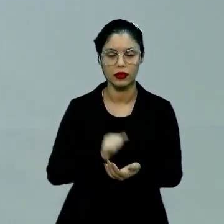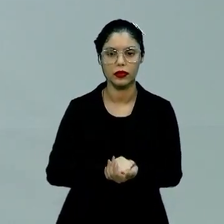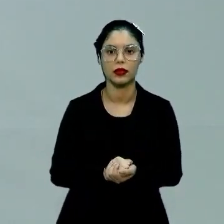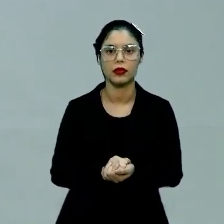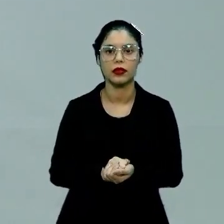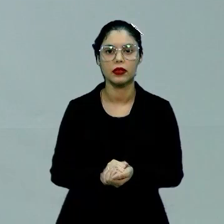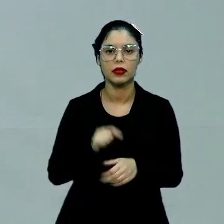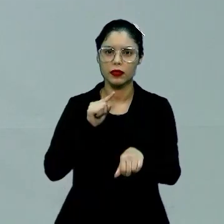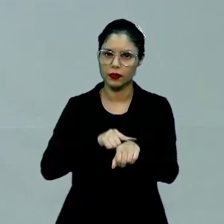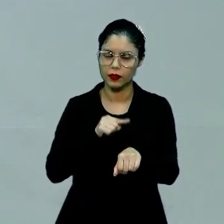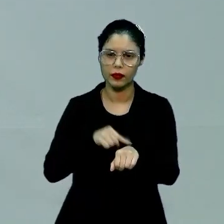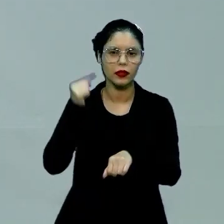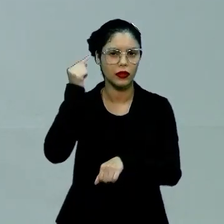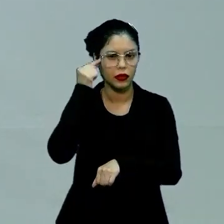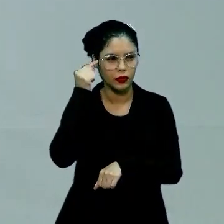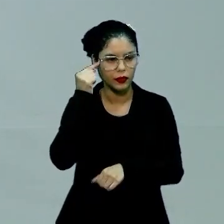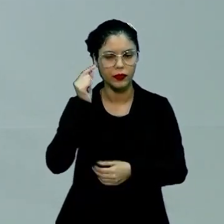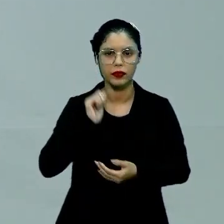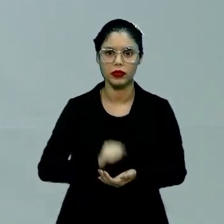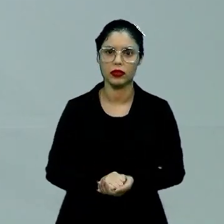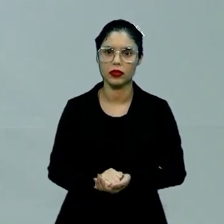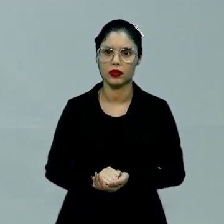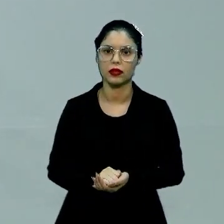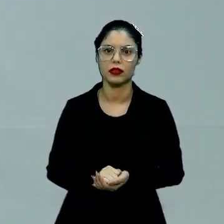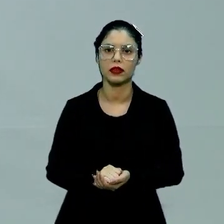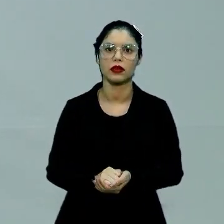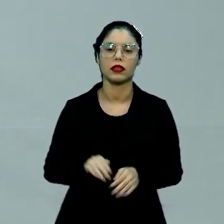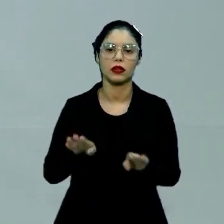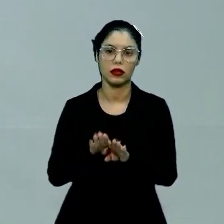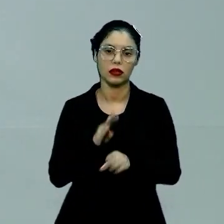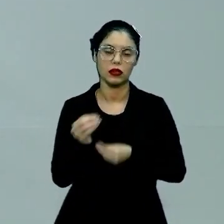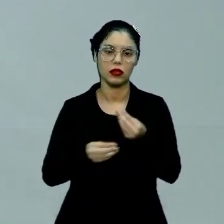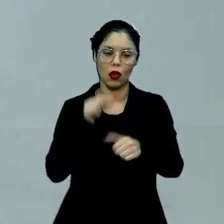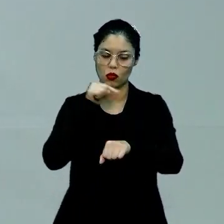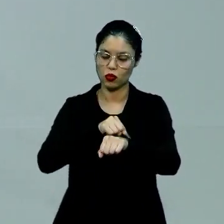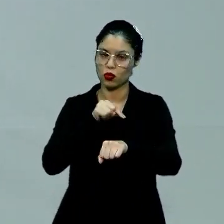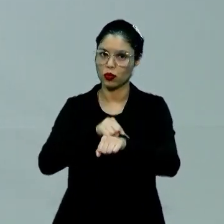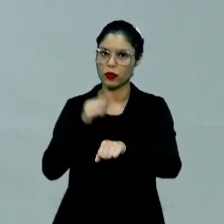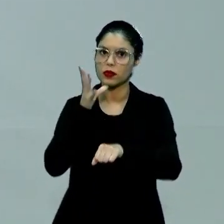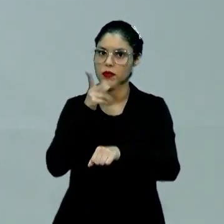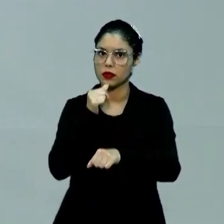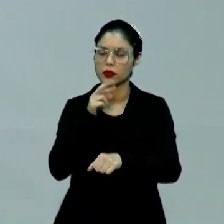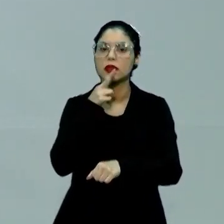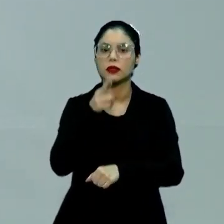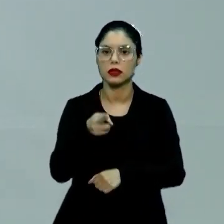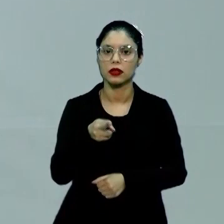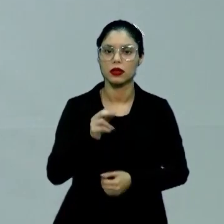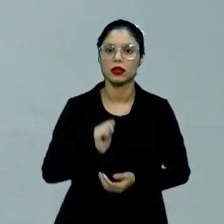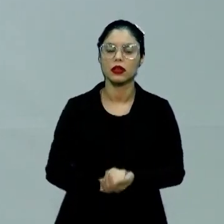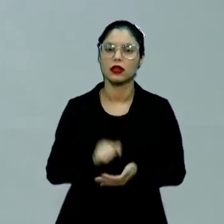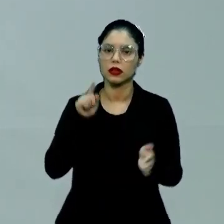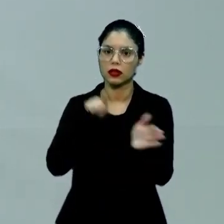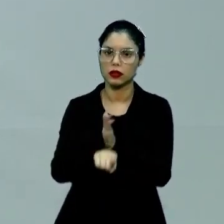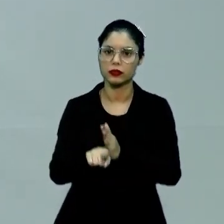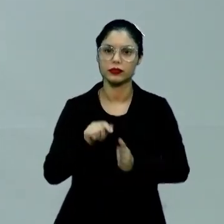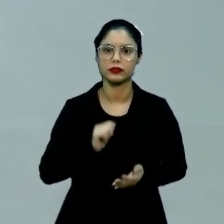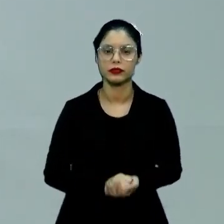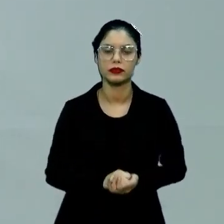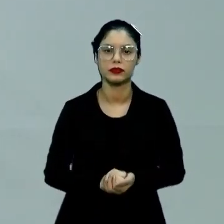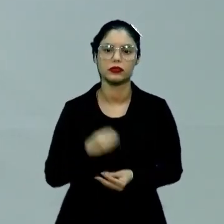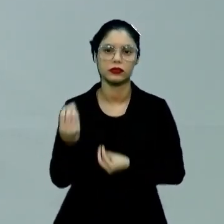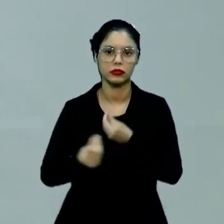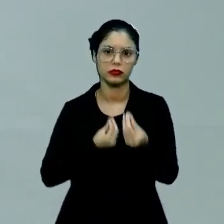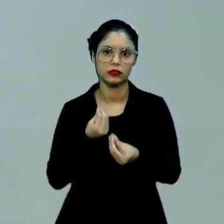ela, você vai ter um tempo pra pensar e cronometre quanto tempo você demorou pra resolver essa questão. Vejam como o